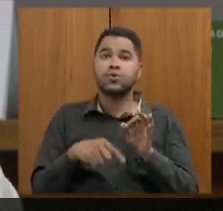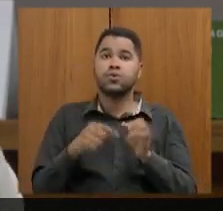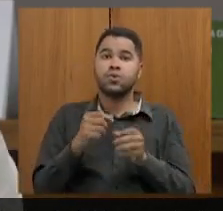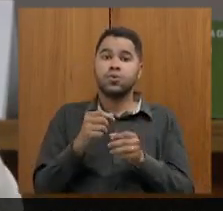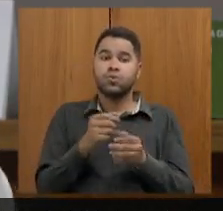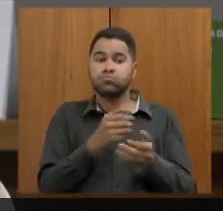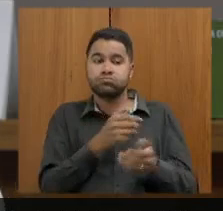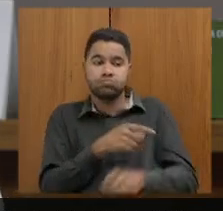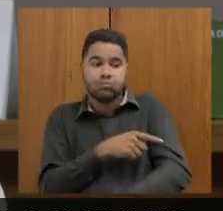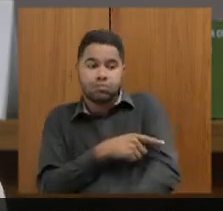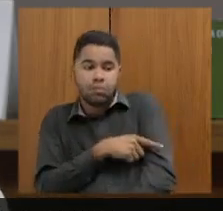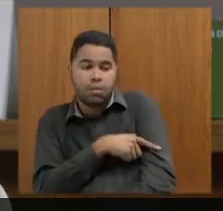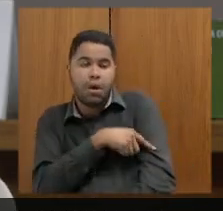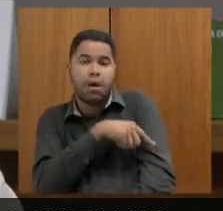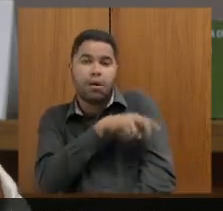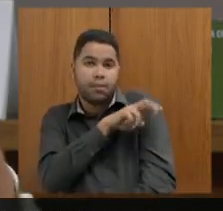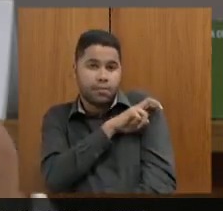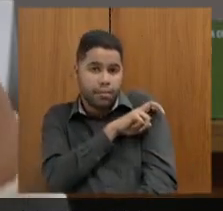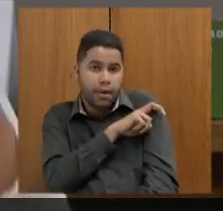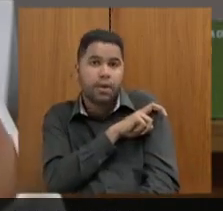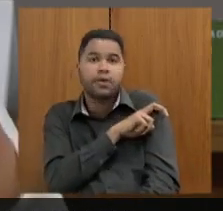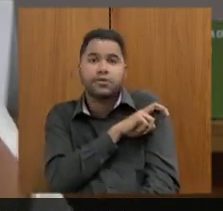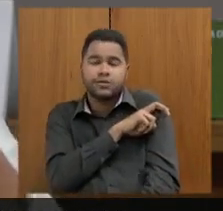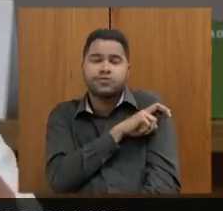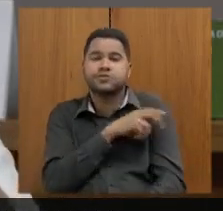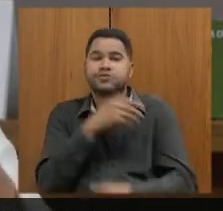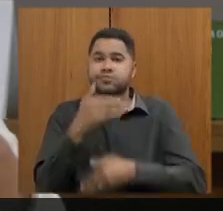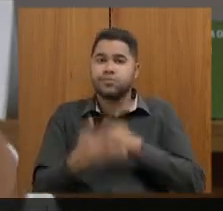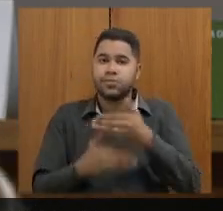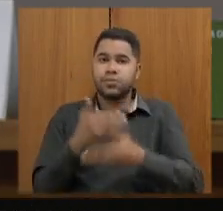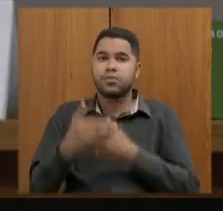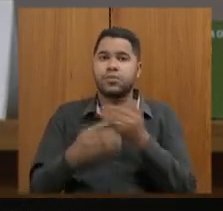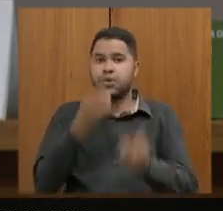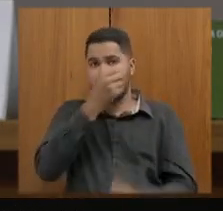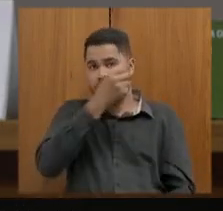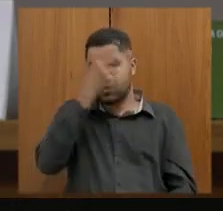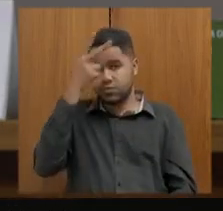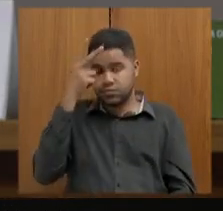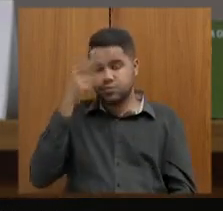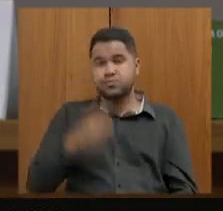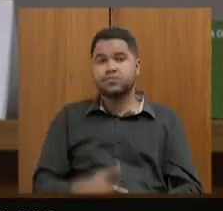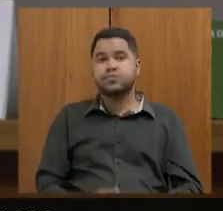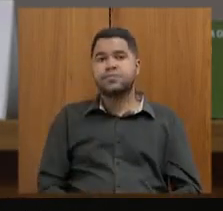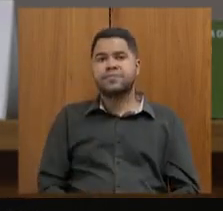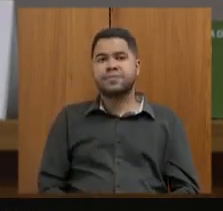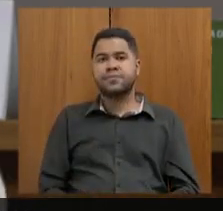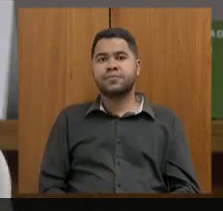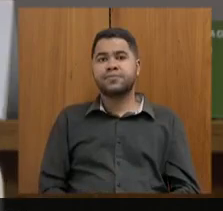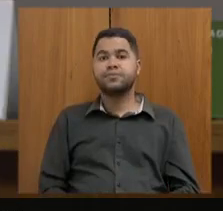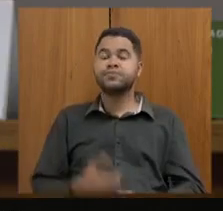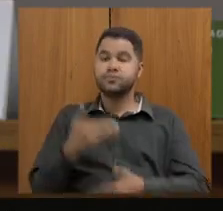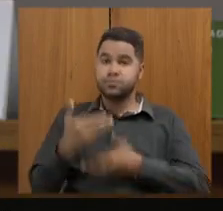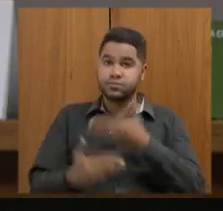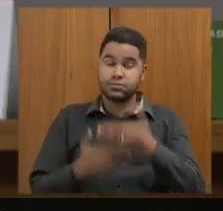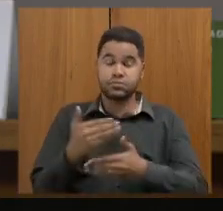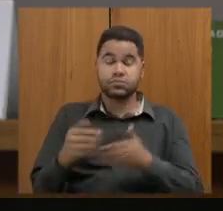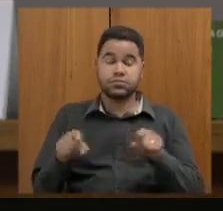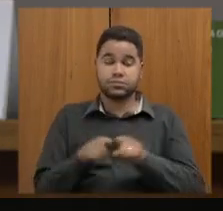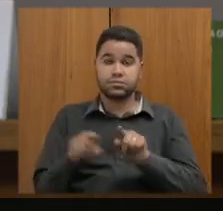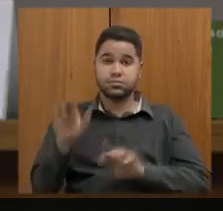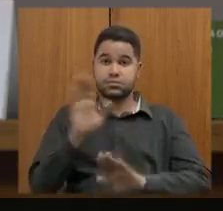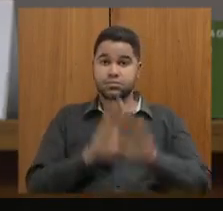esse estado era o segundo estado mais atrasado do Brasil no processo de municipalização dos seus anos iniciais em um processo muito